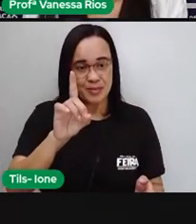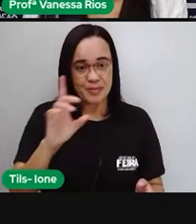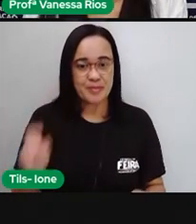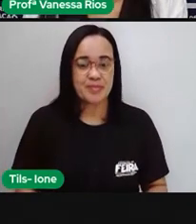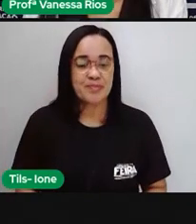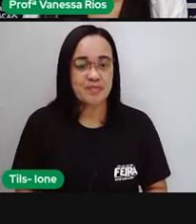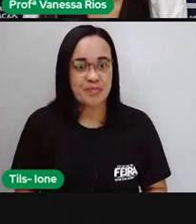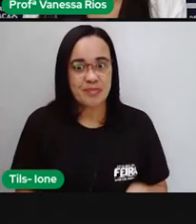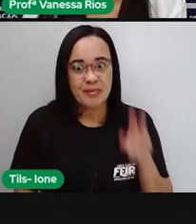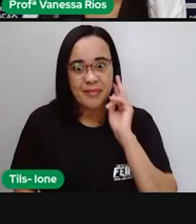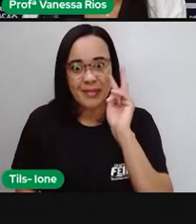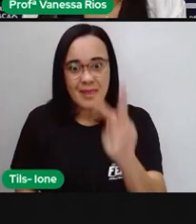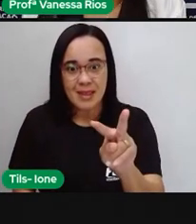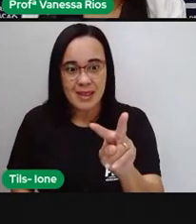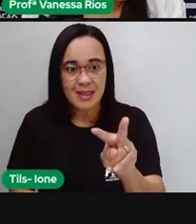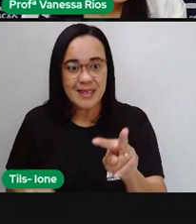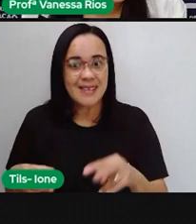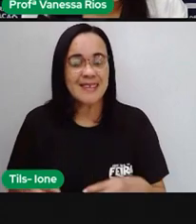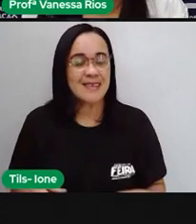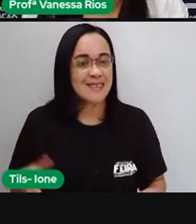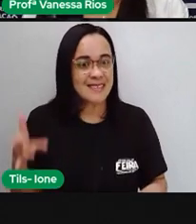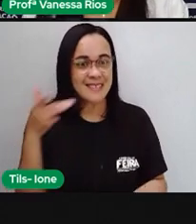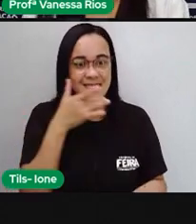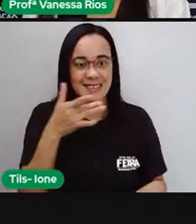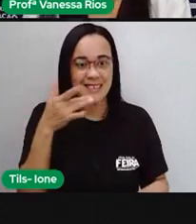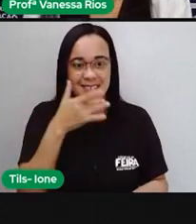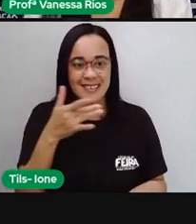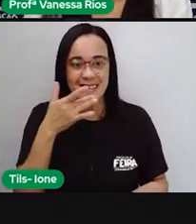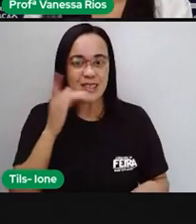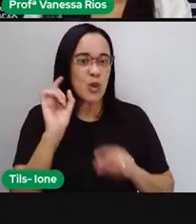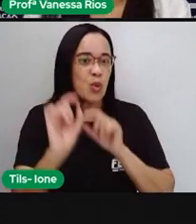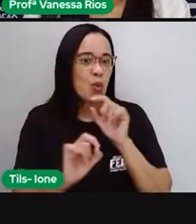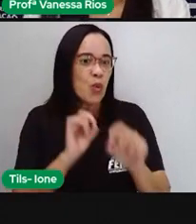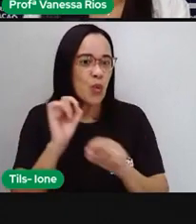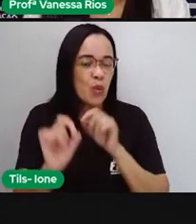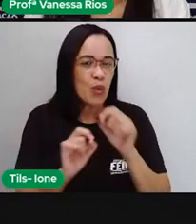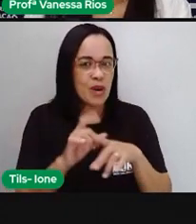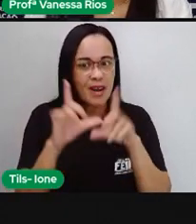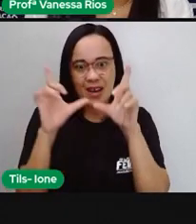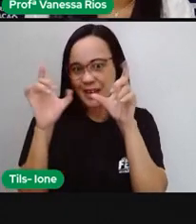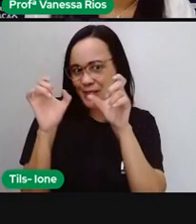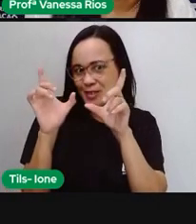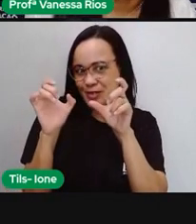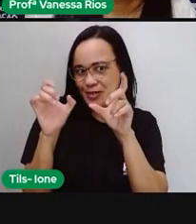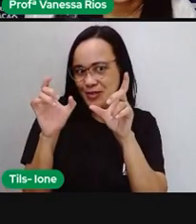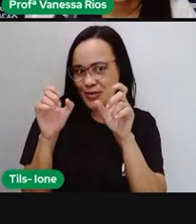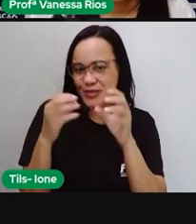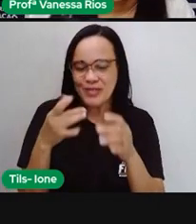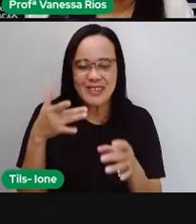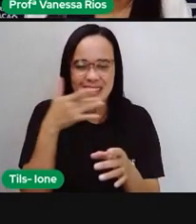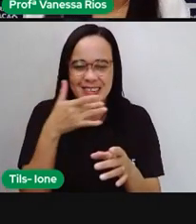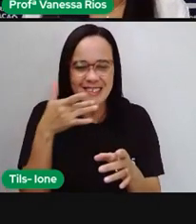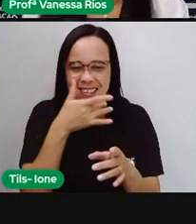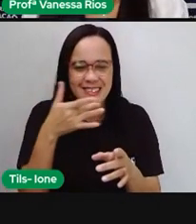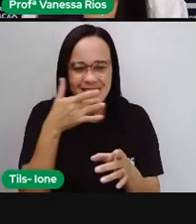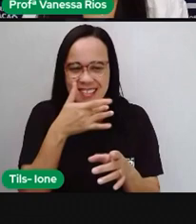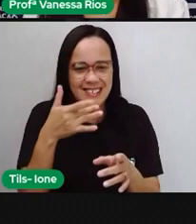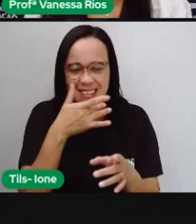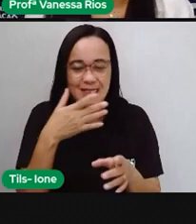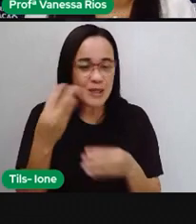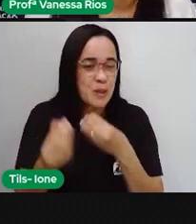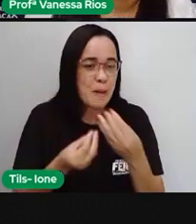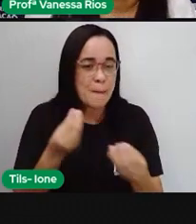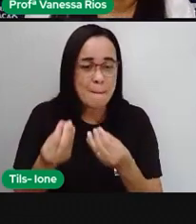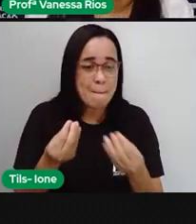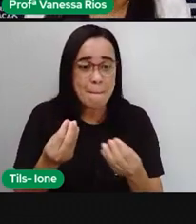Eita, olha só, para começar, a colocou aqui uma fotografia muito apetitosa, não é? A Pro trouxe aí outro